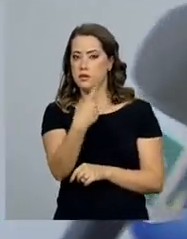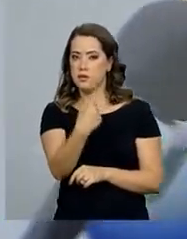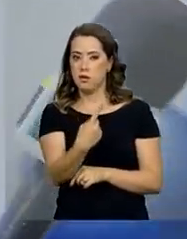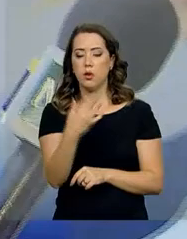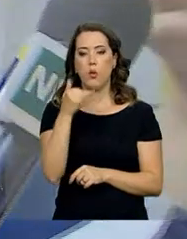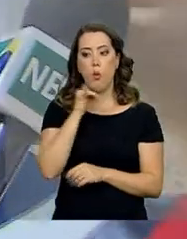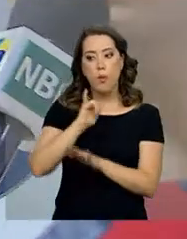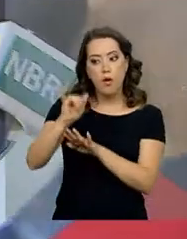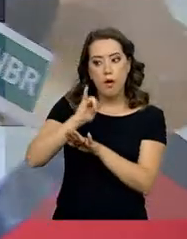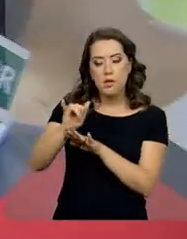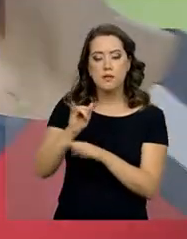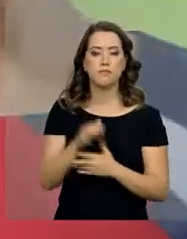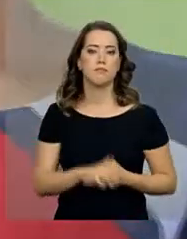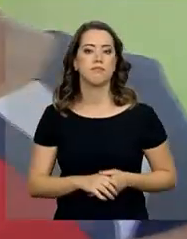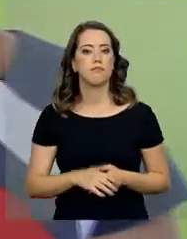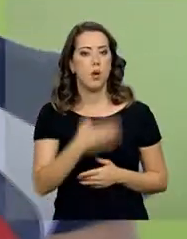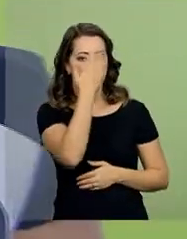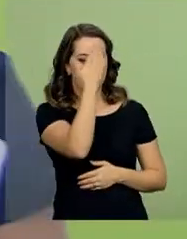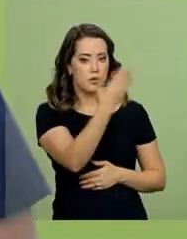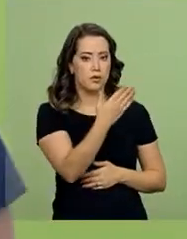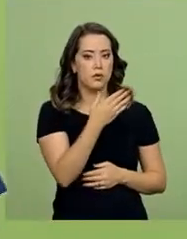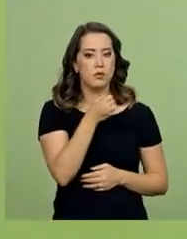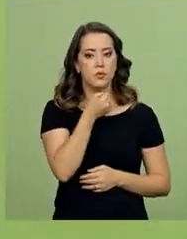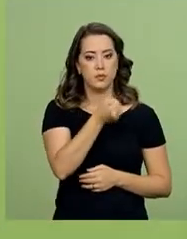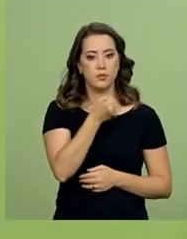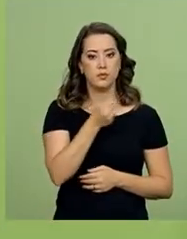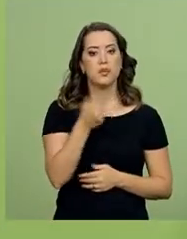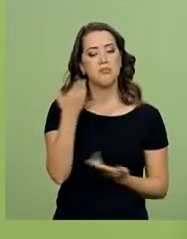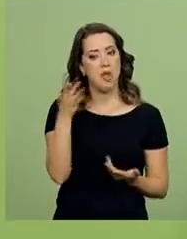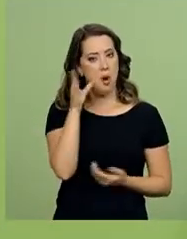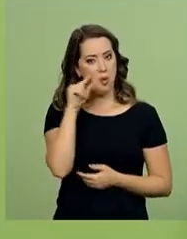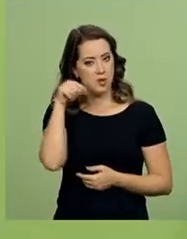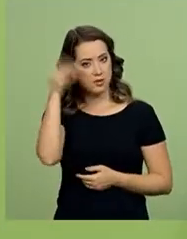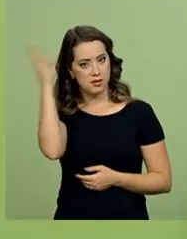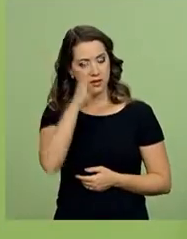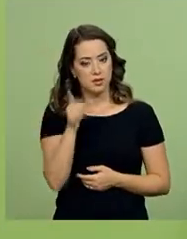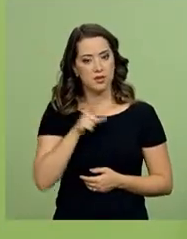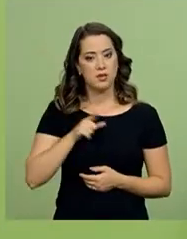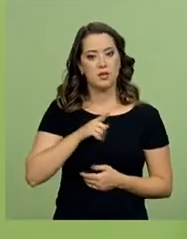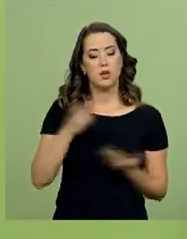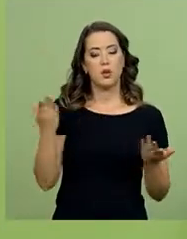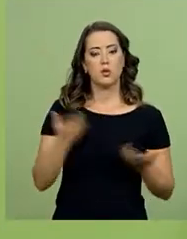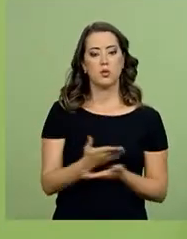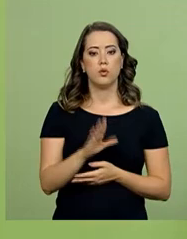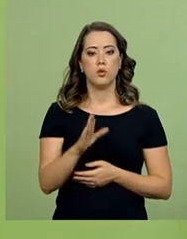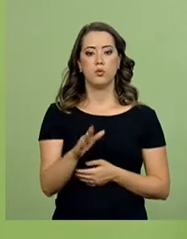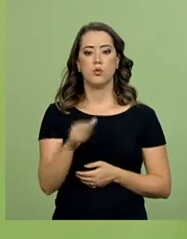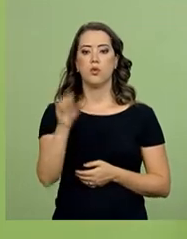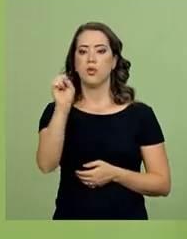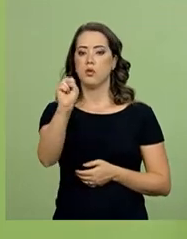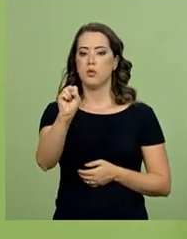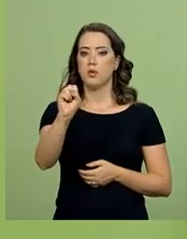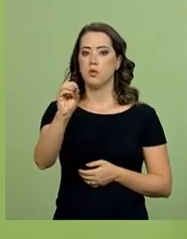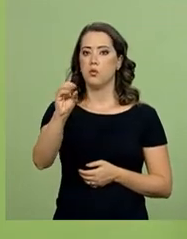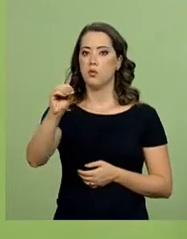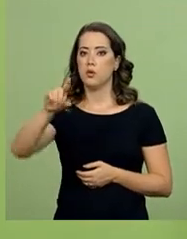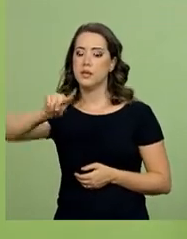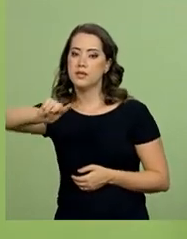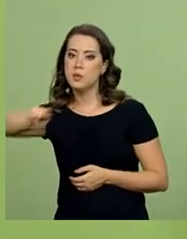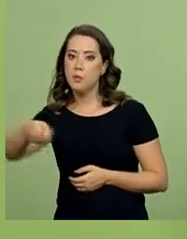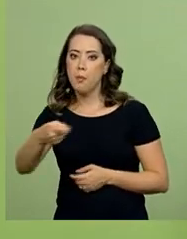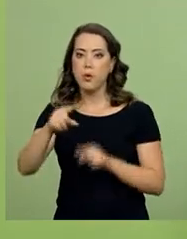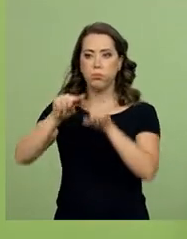muito obrigada pela entrevista. Uma curiosidade aqui no Brasil, existem hoje cerca de 800 mil